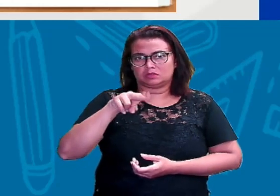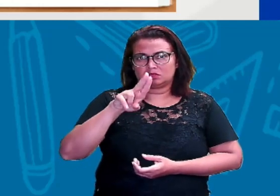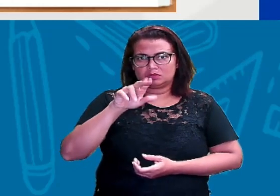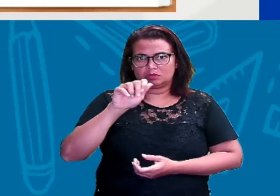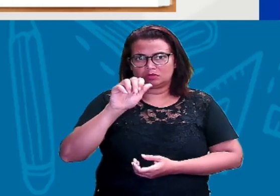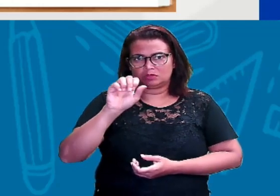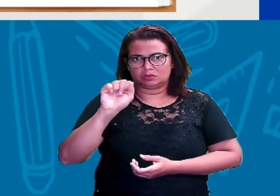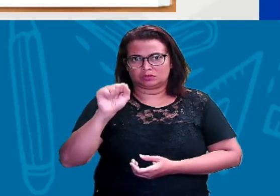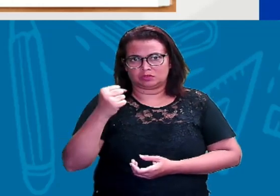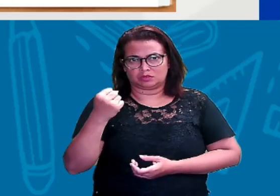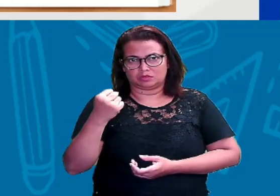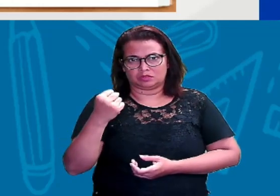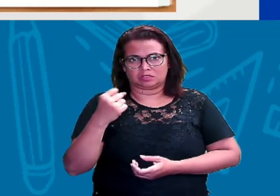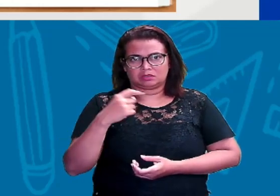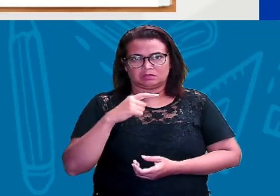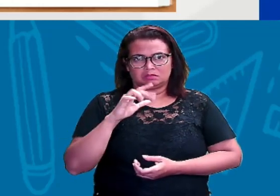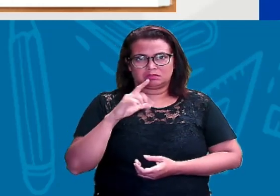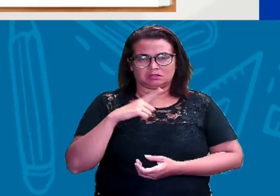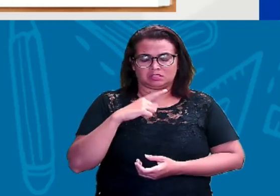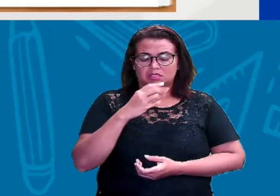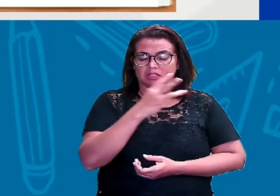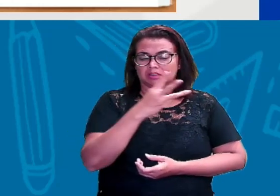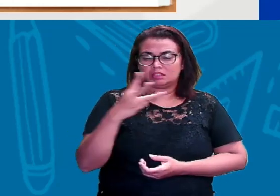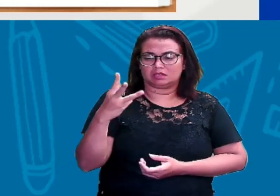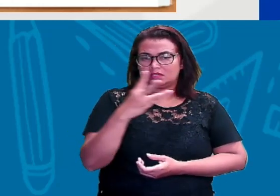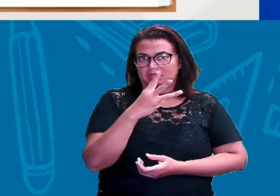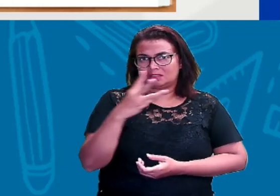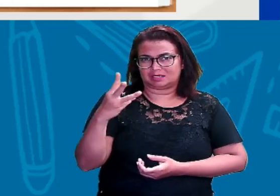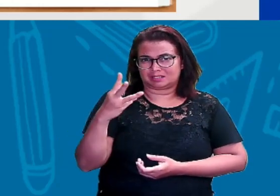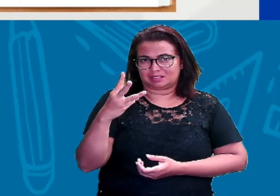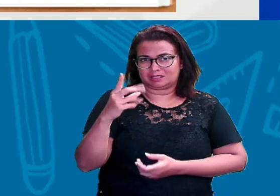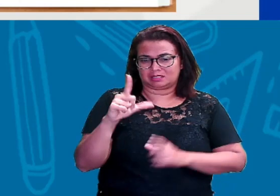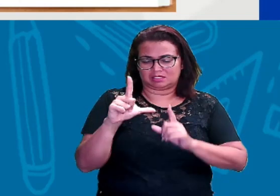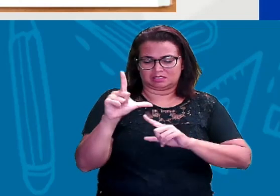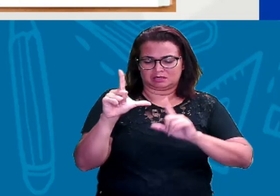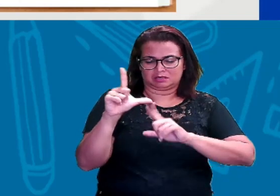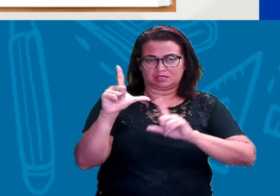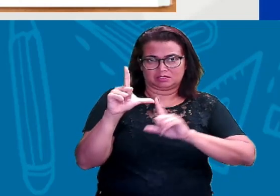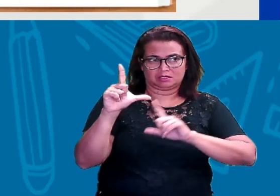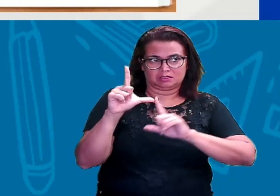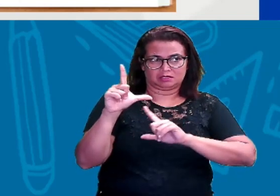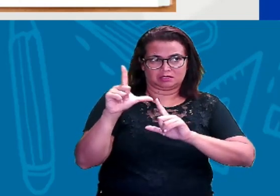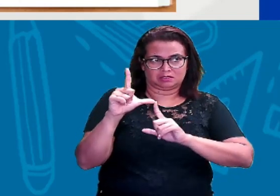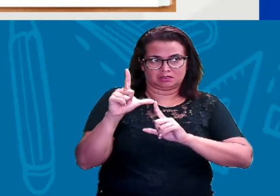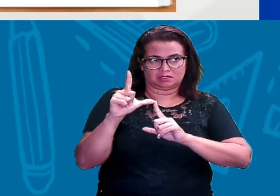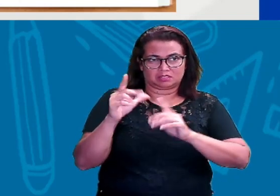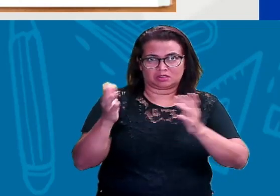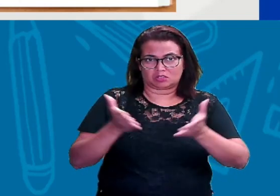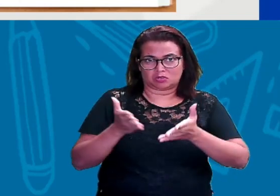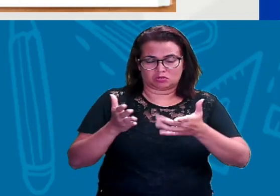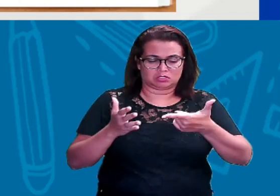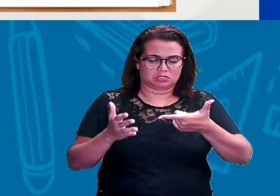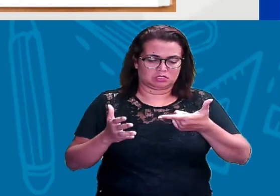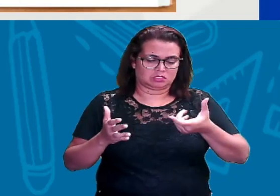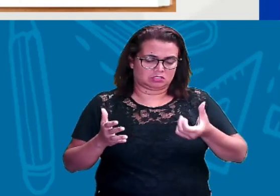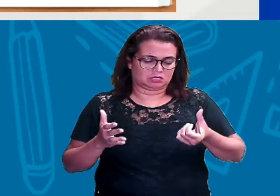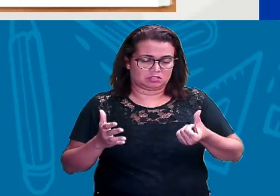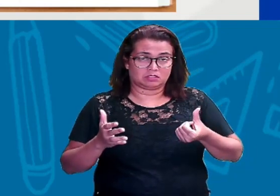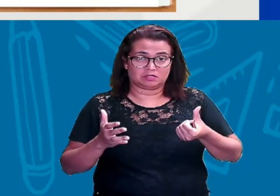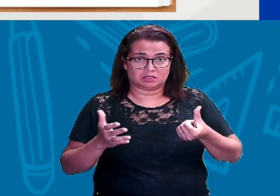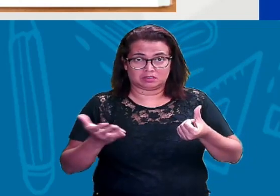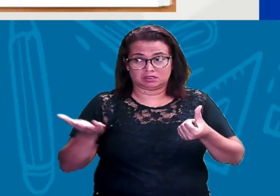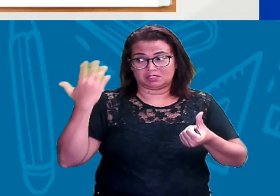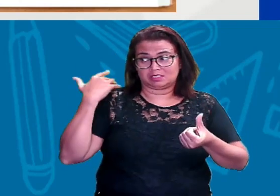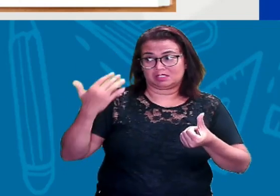ele possuía 33 letras. Então, a gente tem aí um alfabeto hoje com 26 e aí,